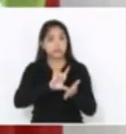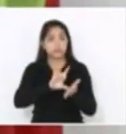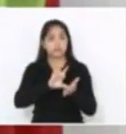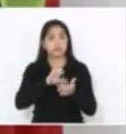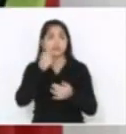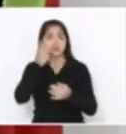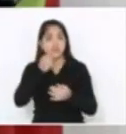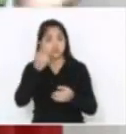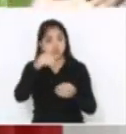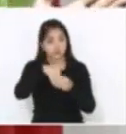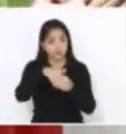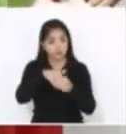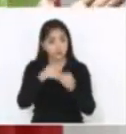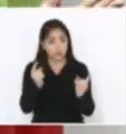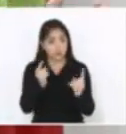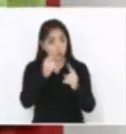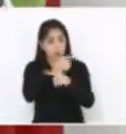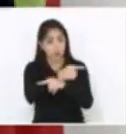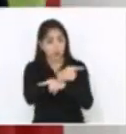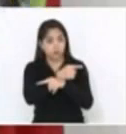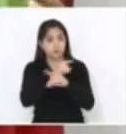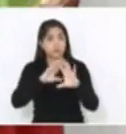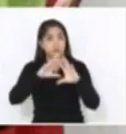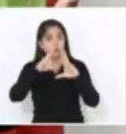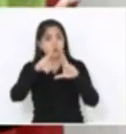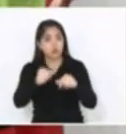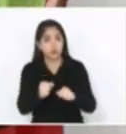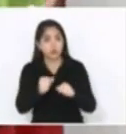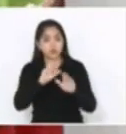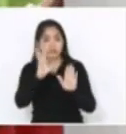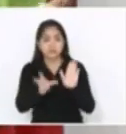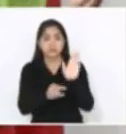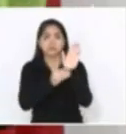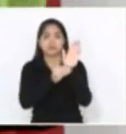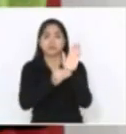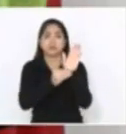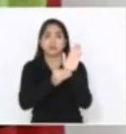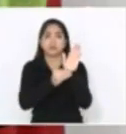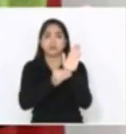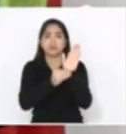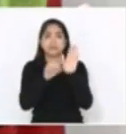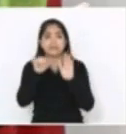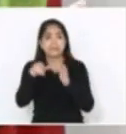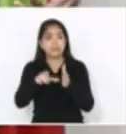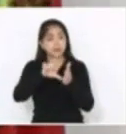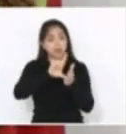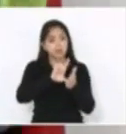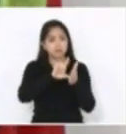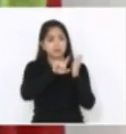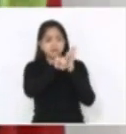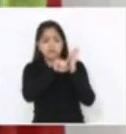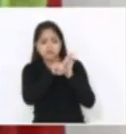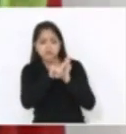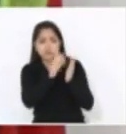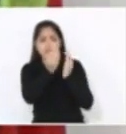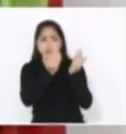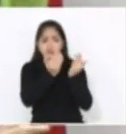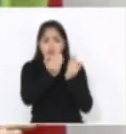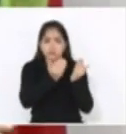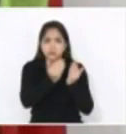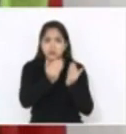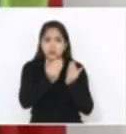vai votar contra todas as emendas sem nem ouvir a emenda, é realmente rebaixar,